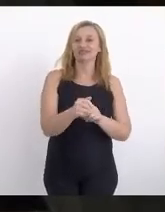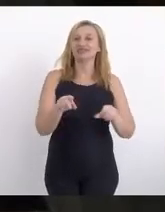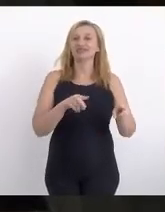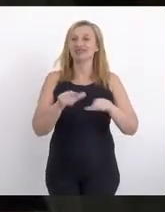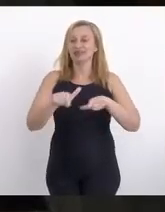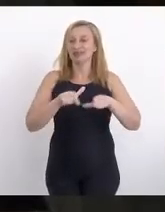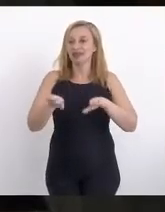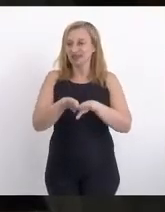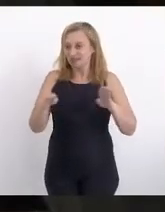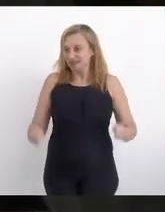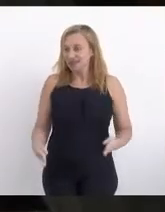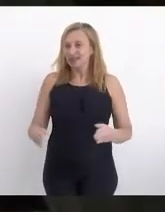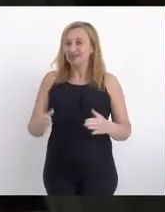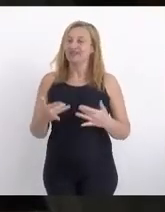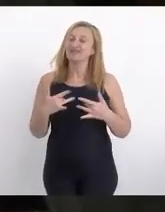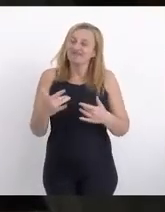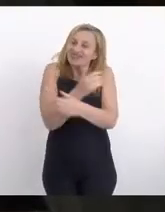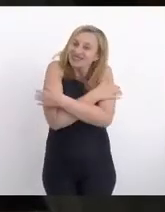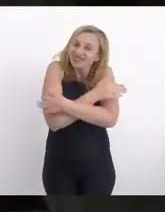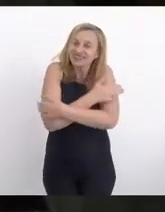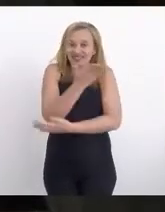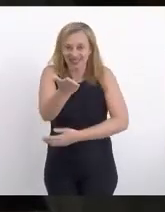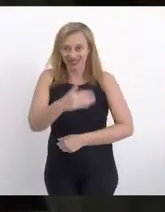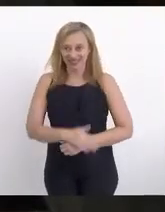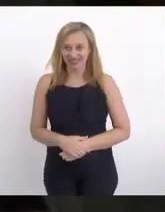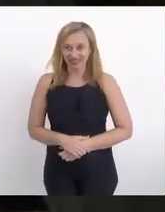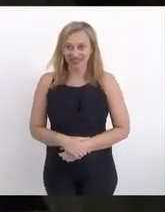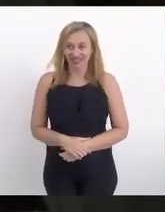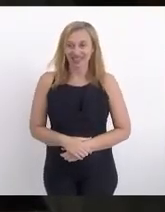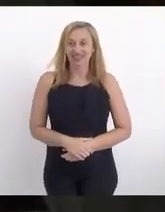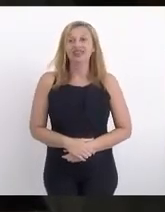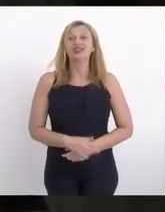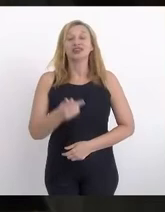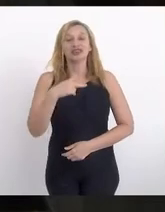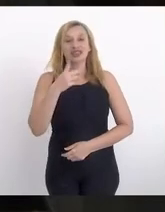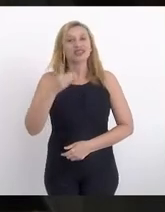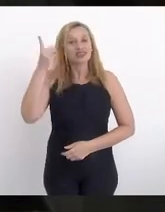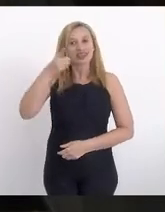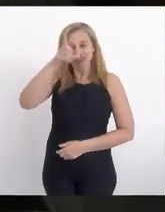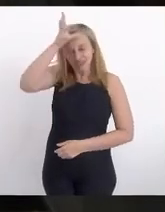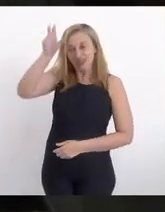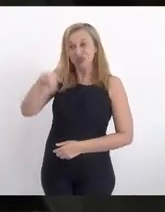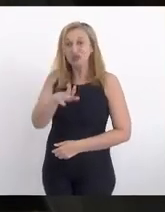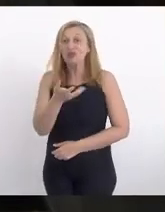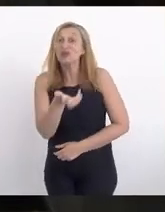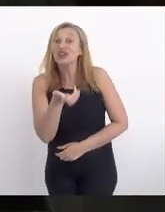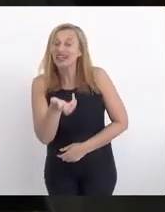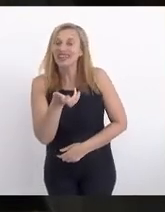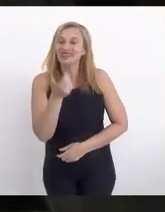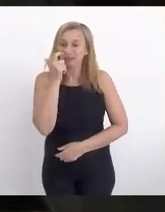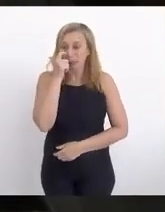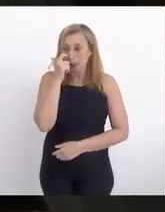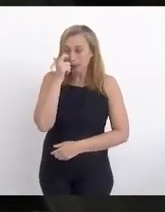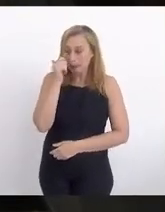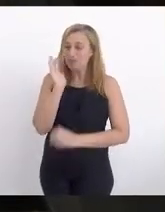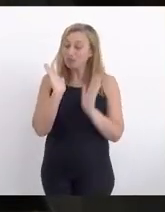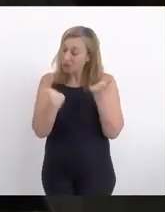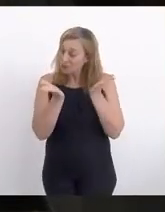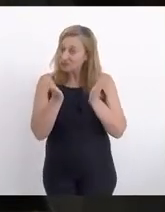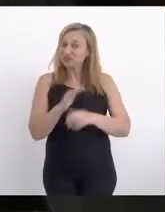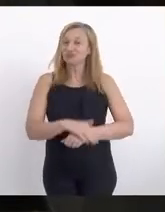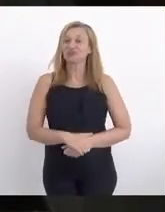diretora. Abraço fraterno a você, meu amigo. Isso dito, deputado Tia Ju, eu queria, eu queria, hoje,